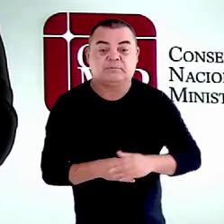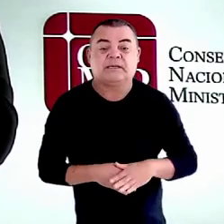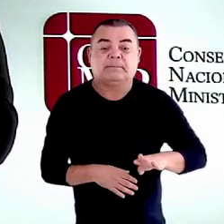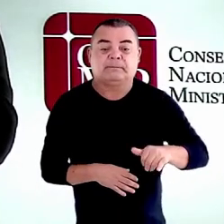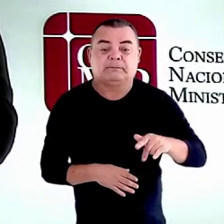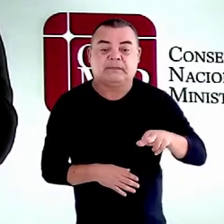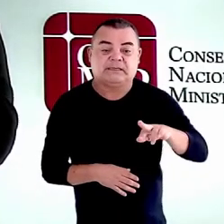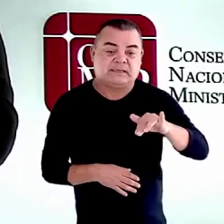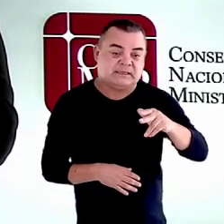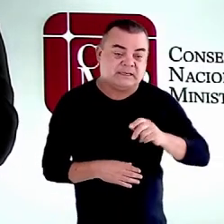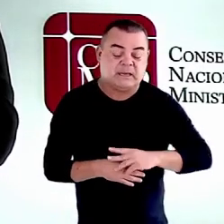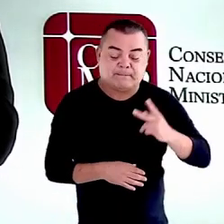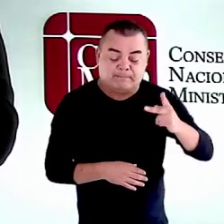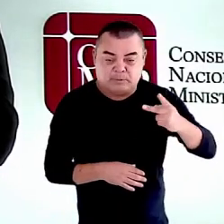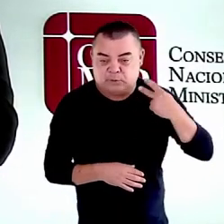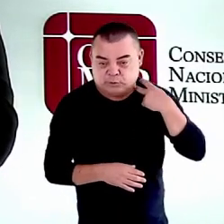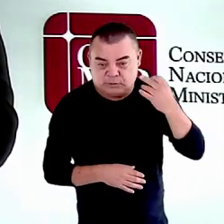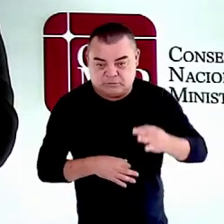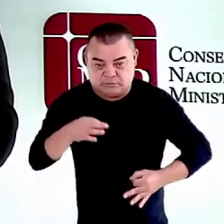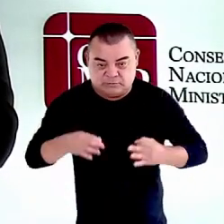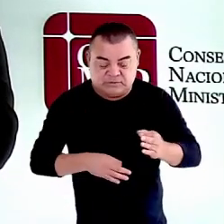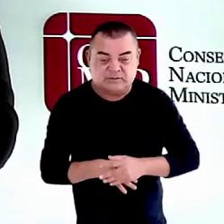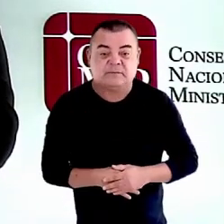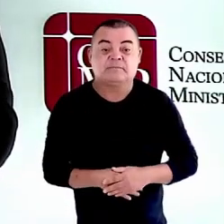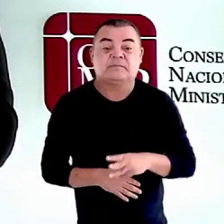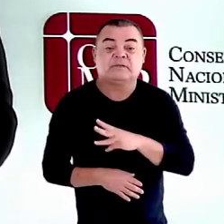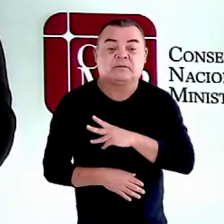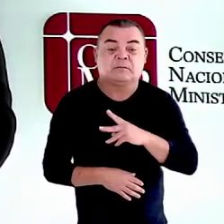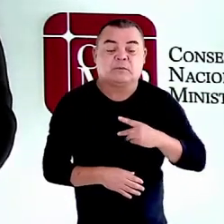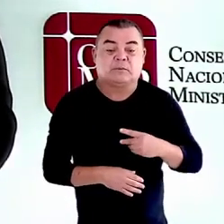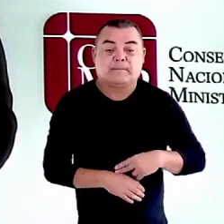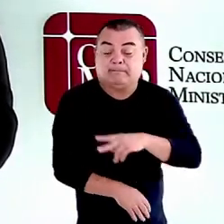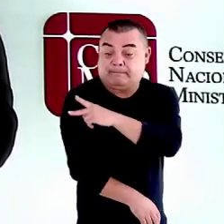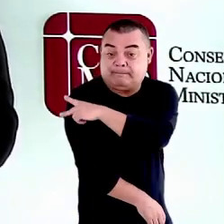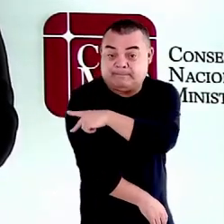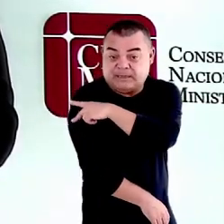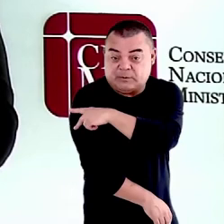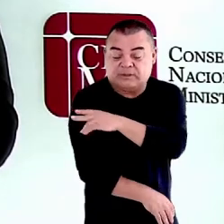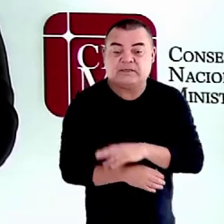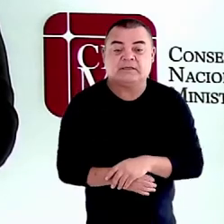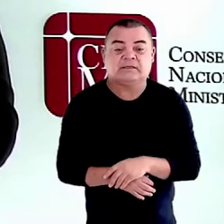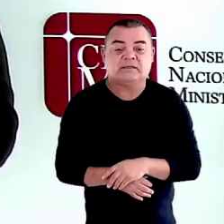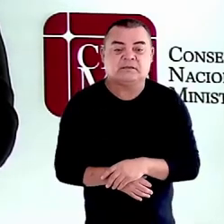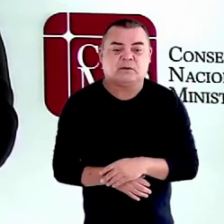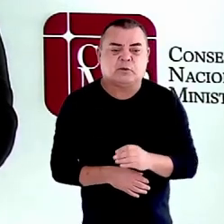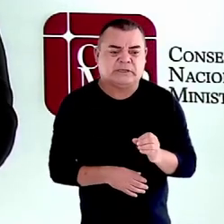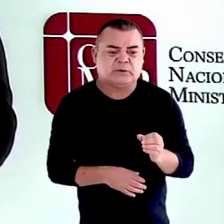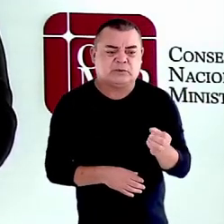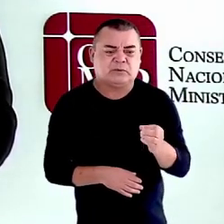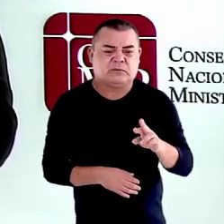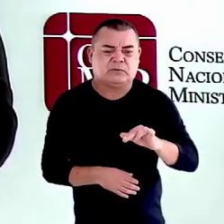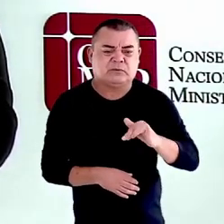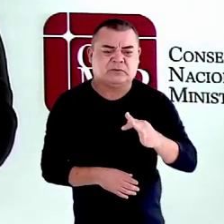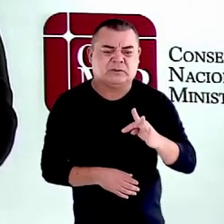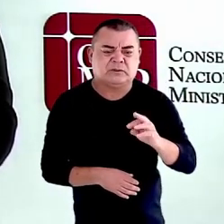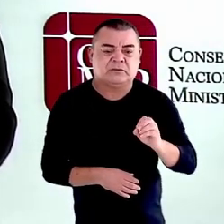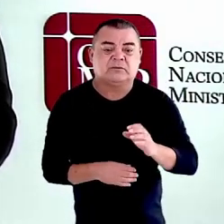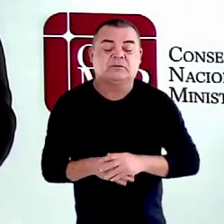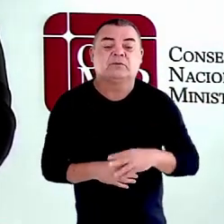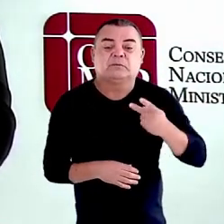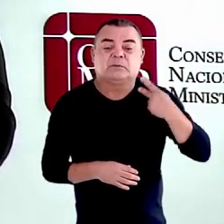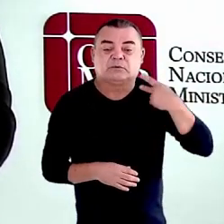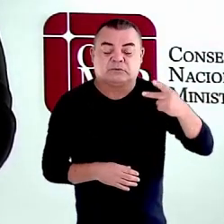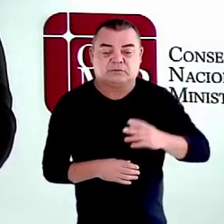Lago, Promotora de Justiça do Ministério Público do Estado do Piauí. Olímpio de Sá Sotomaior, Procurador de